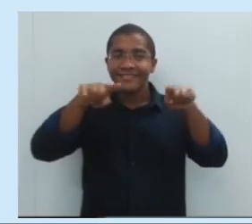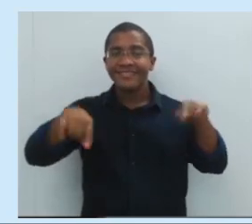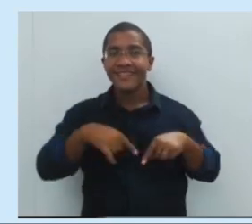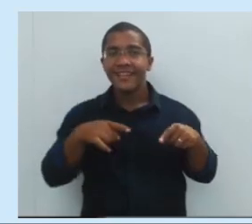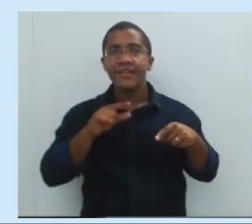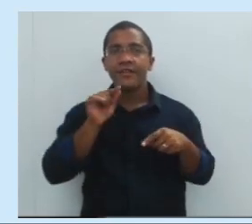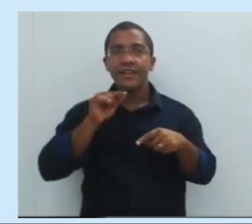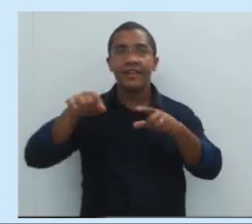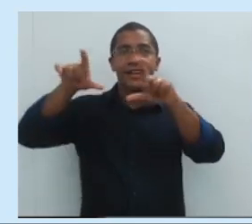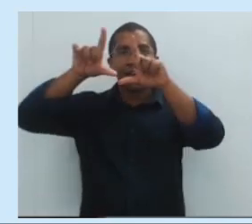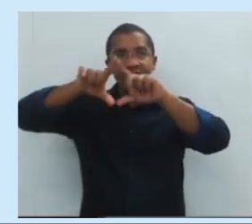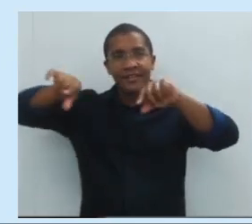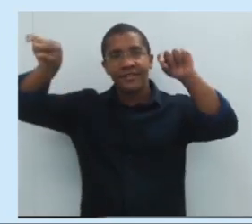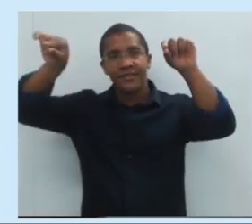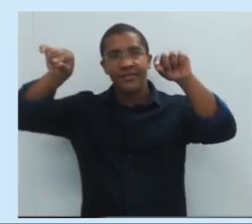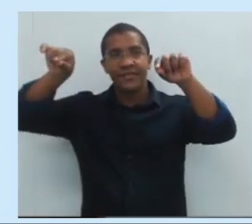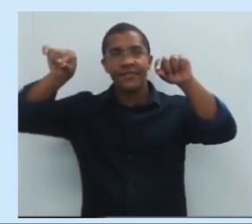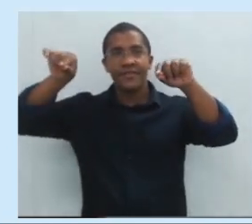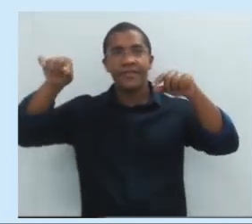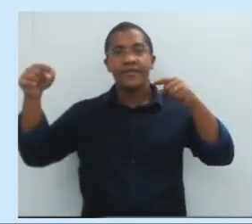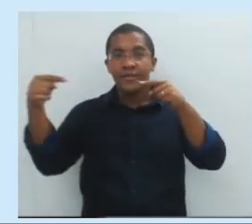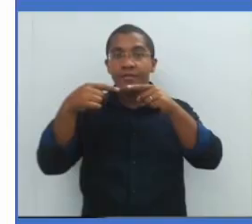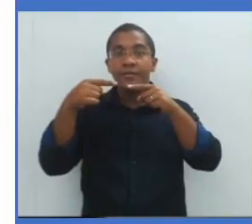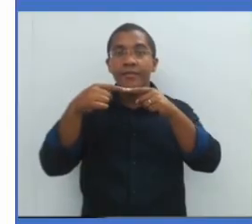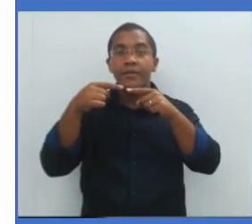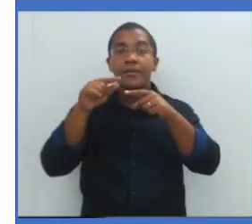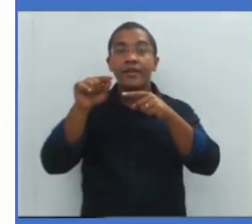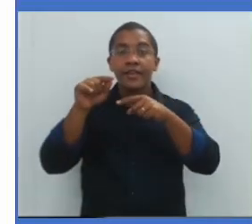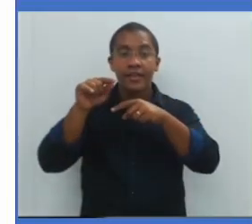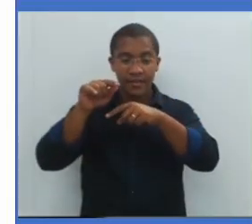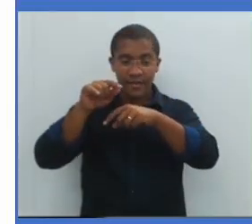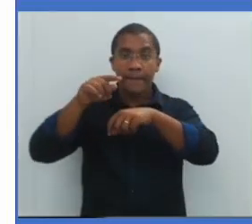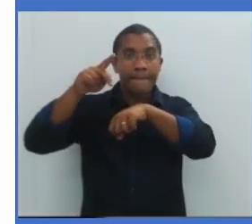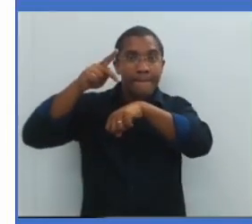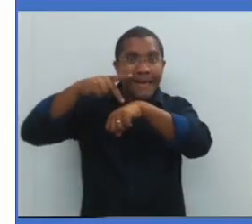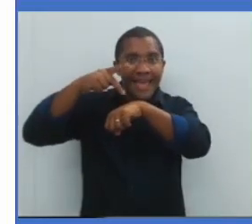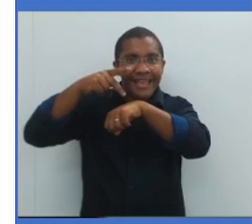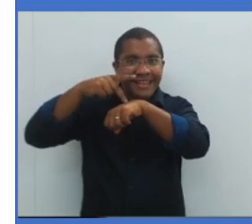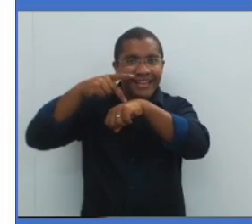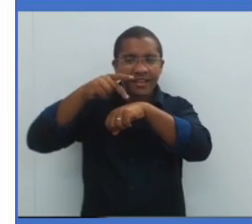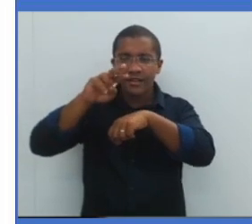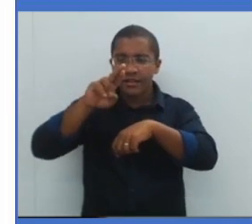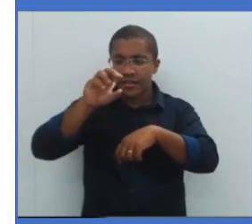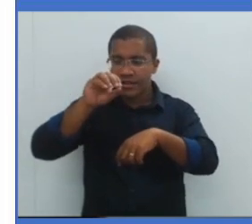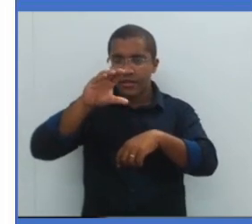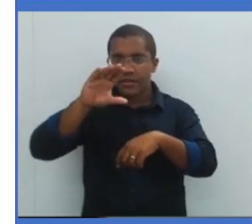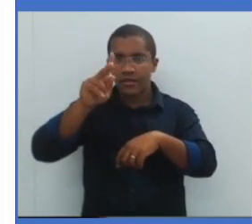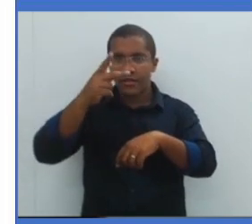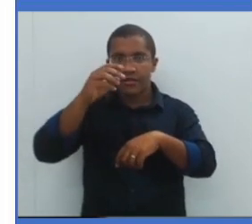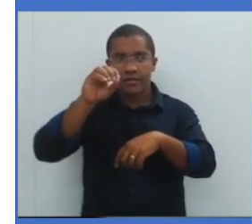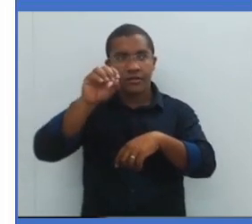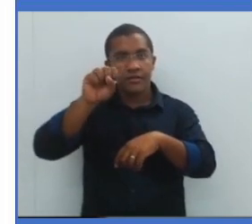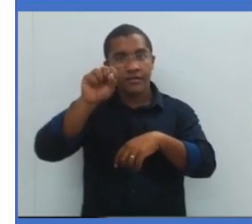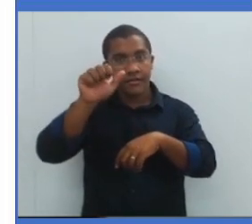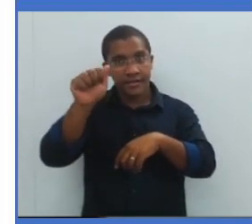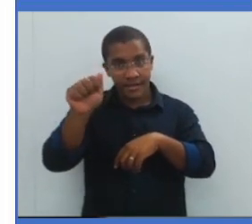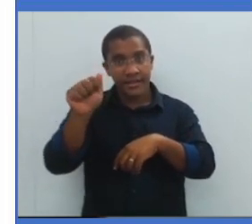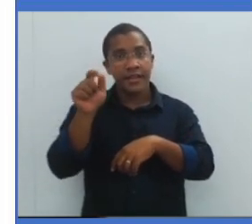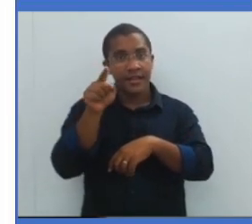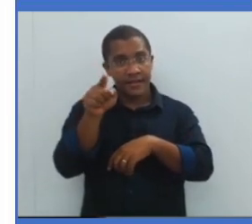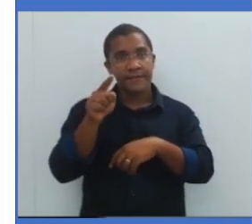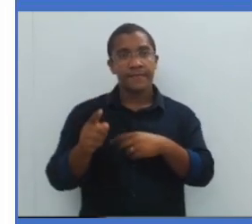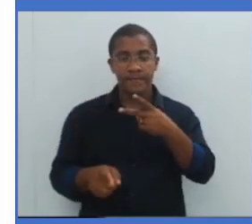sala que a lua é rochosa, não esqueçam, ela é rochosa.